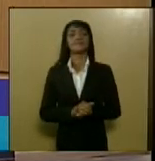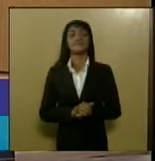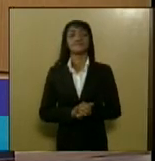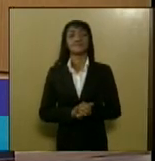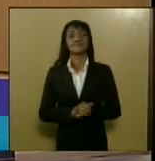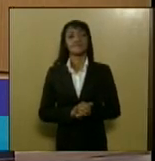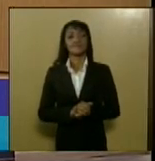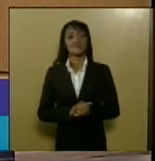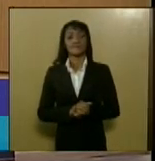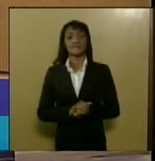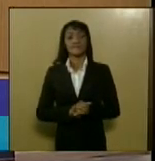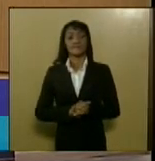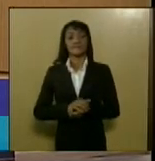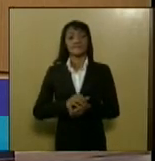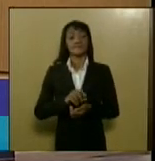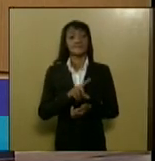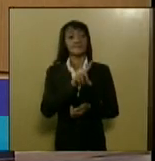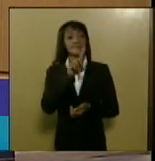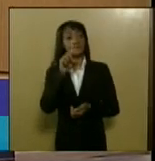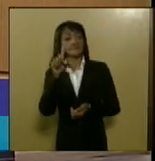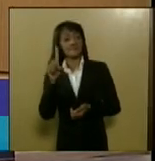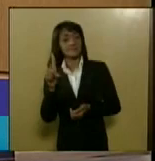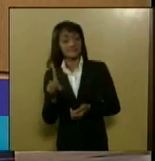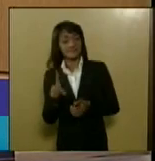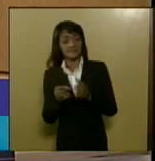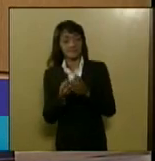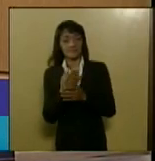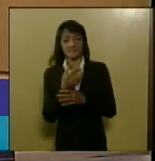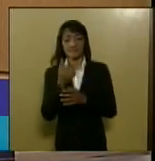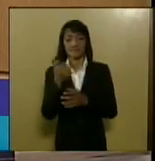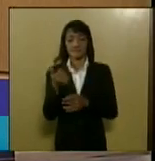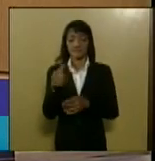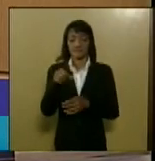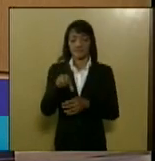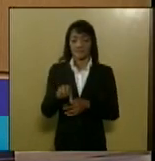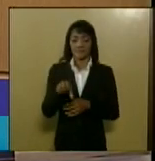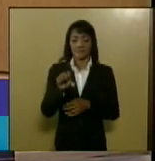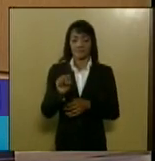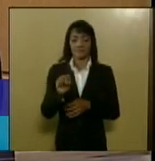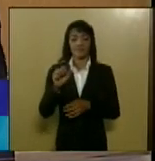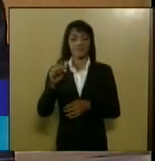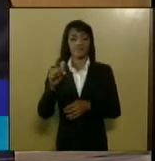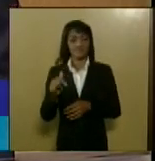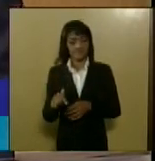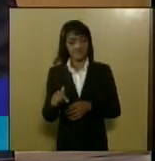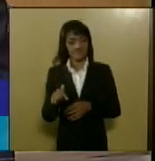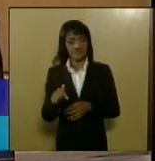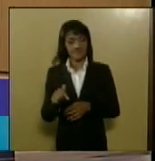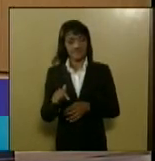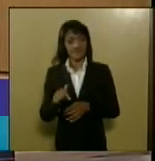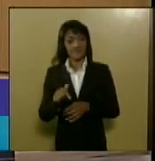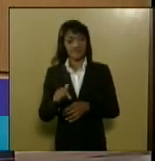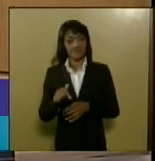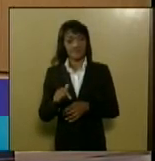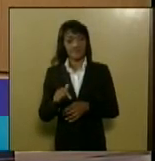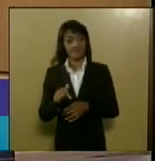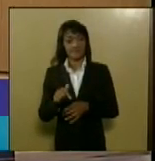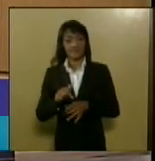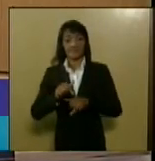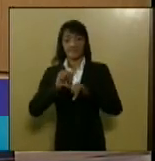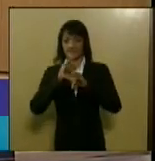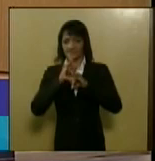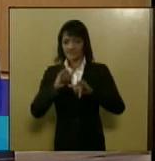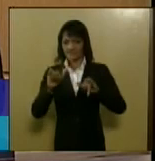este dia foi criado em 1987 para alertar as